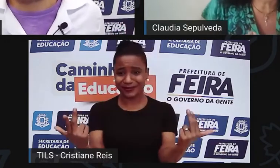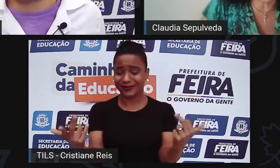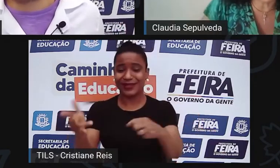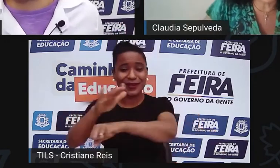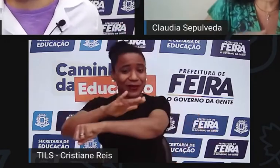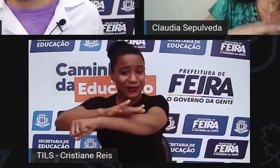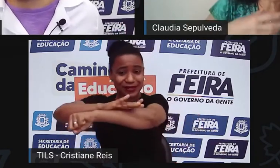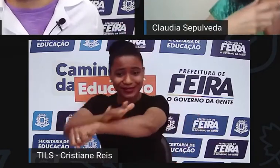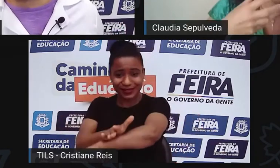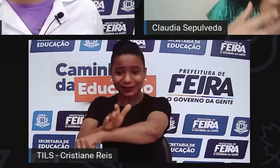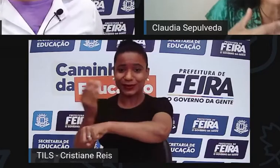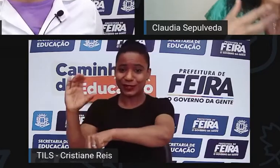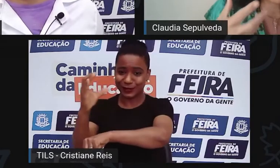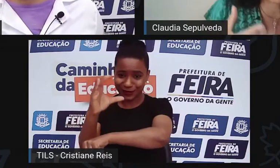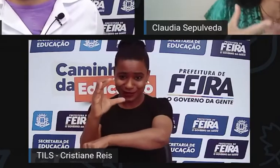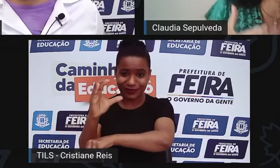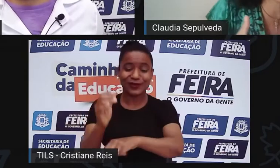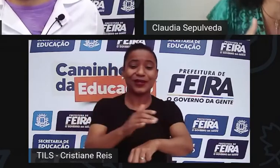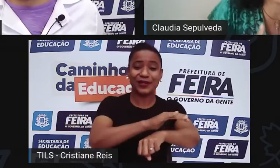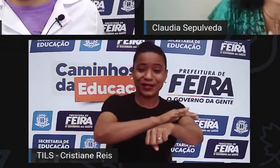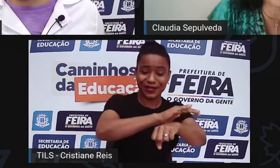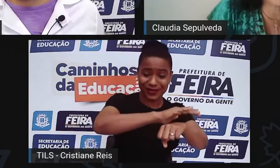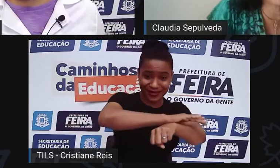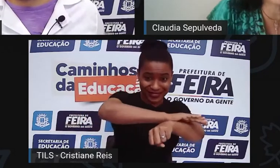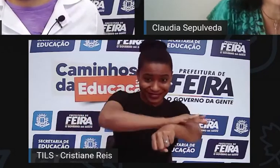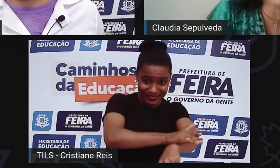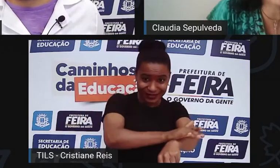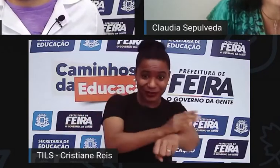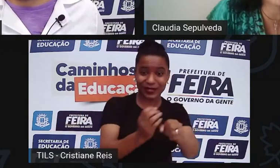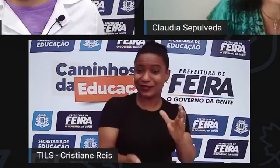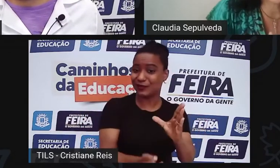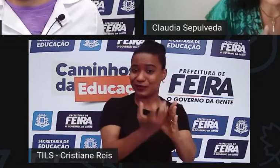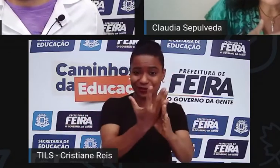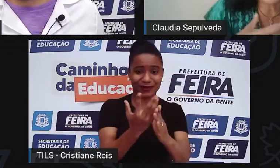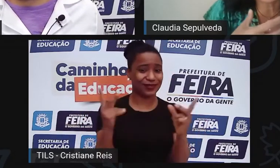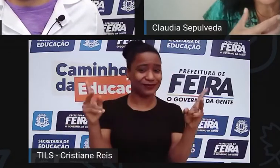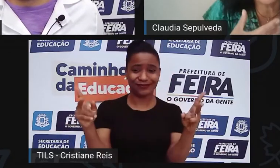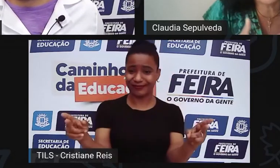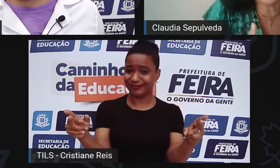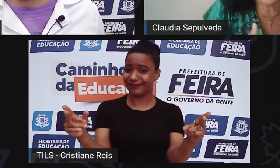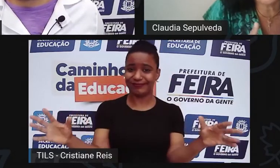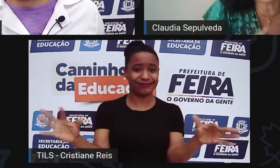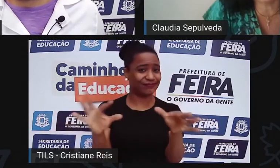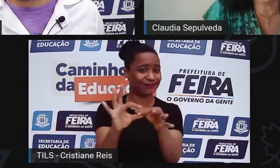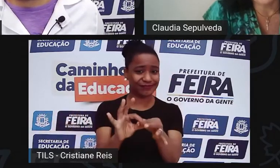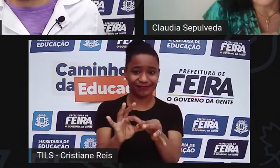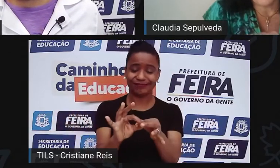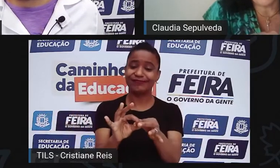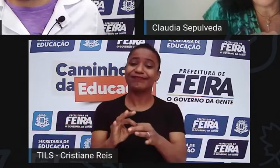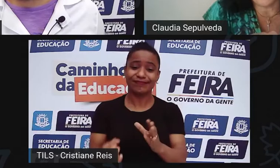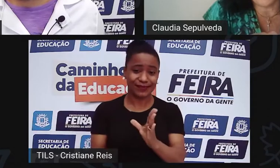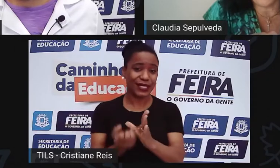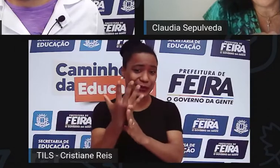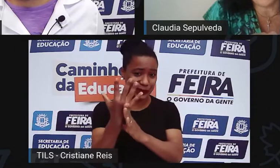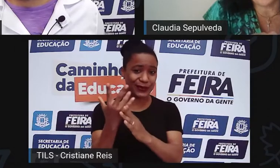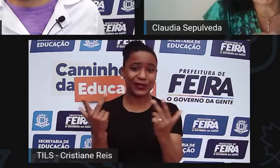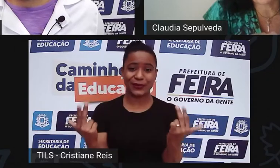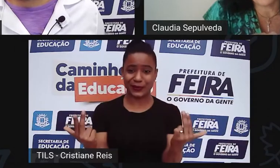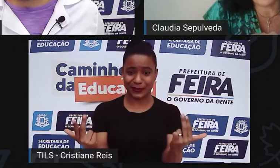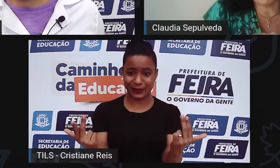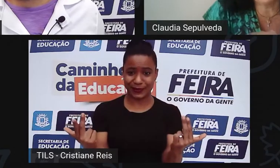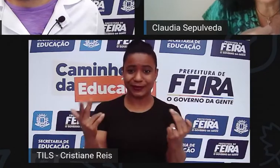científico é o arcabouço ideológico do racismo estrutural que nós temos hoje, quer dizer, ele se origina com a